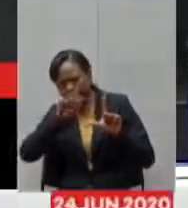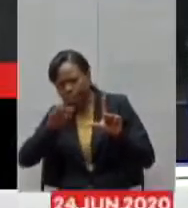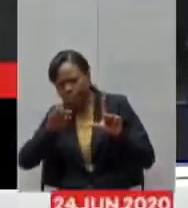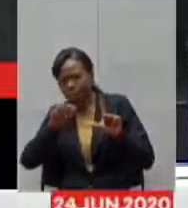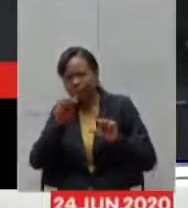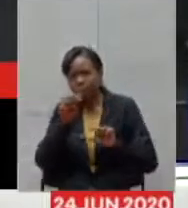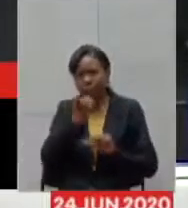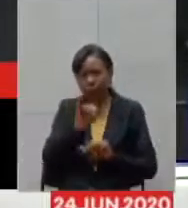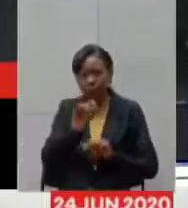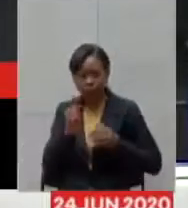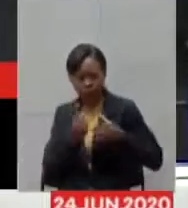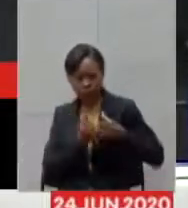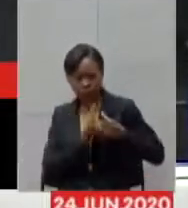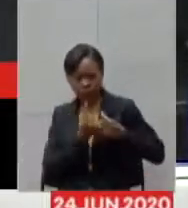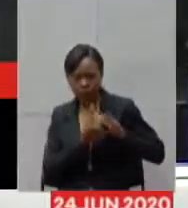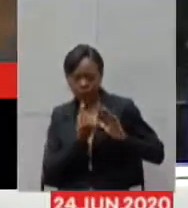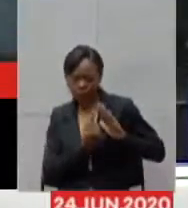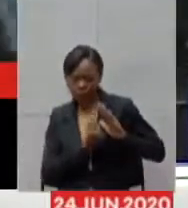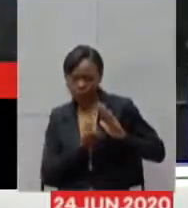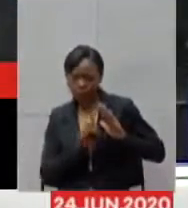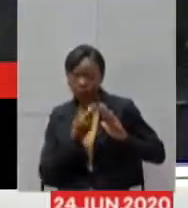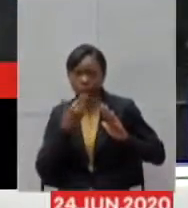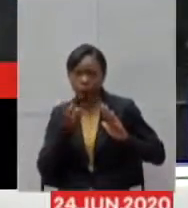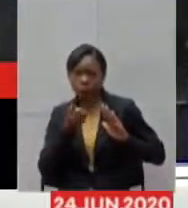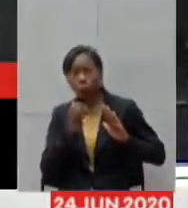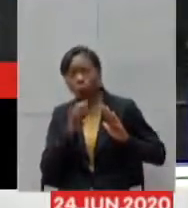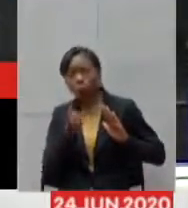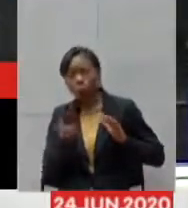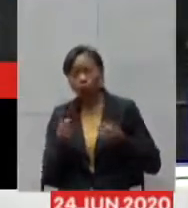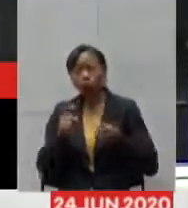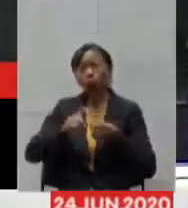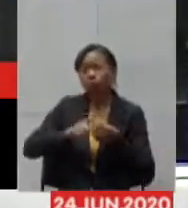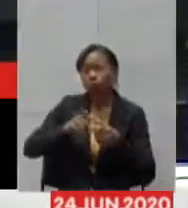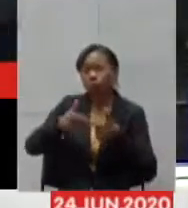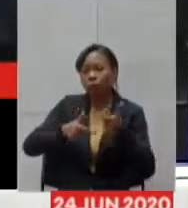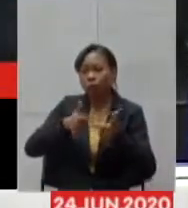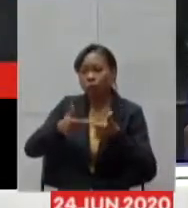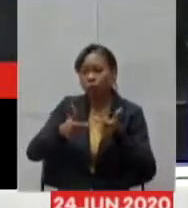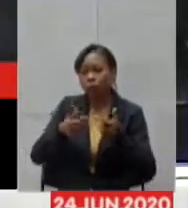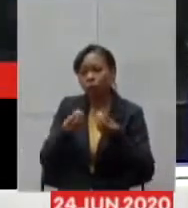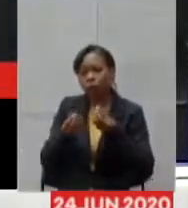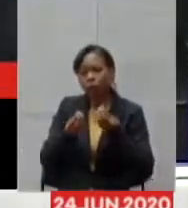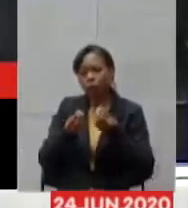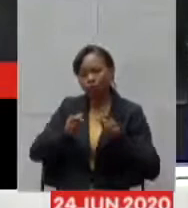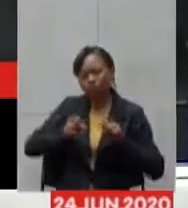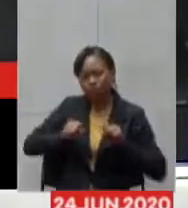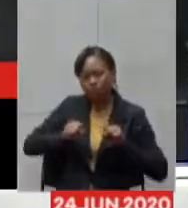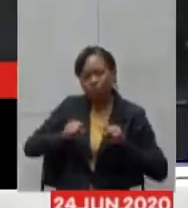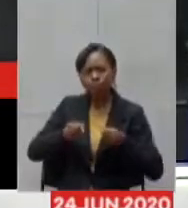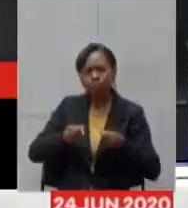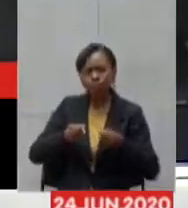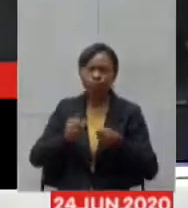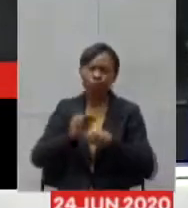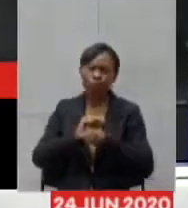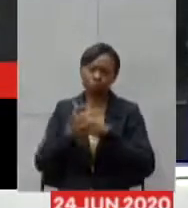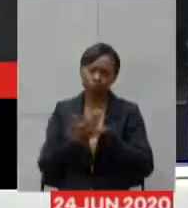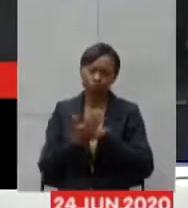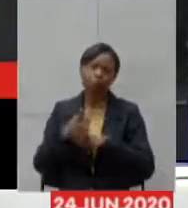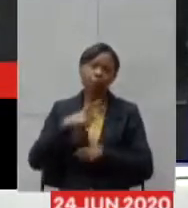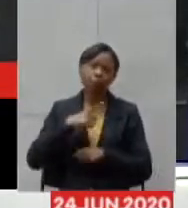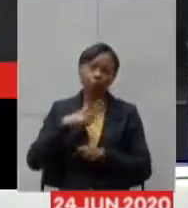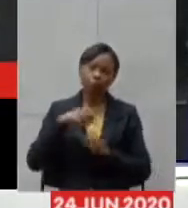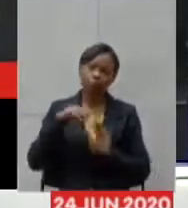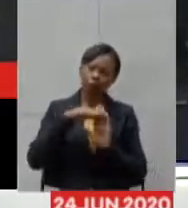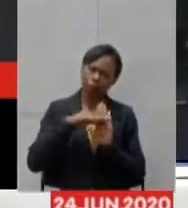retorno ao maior isolamento, buscando sempre o melhor enfrentamento à Covid. Nós temos protocolos sanitários muito